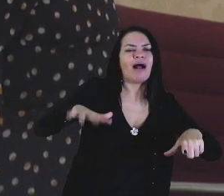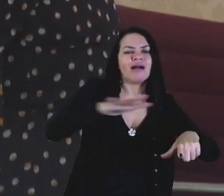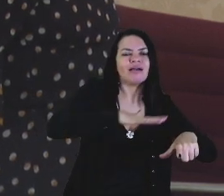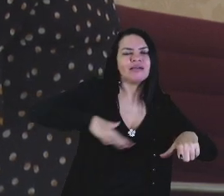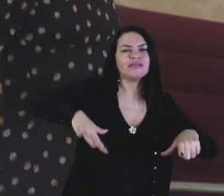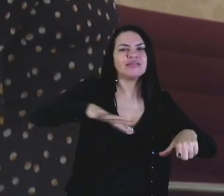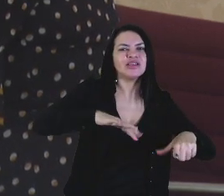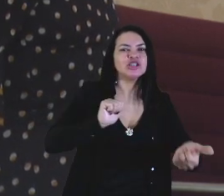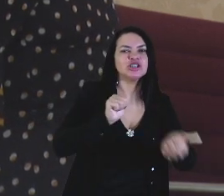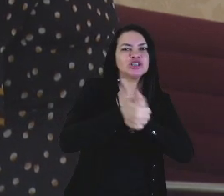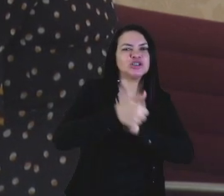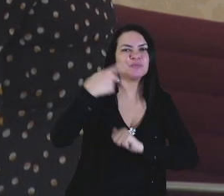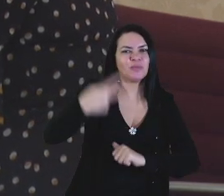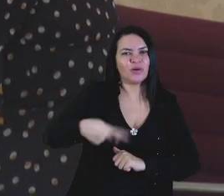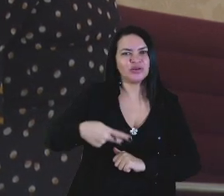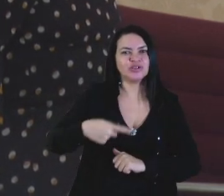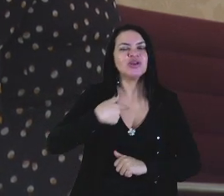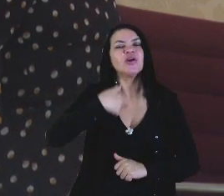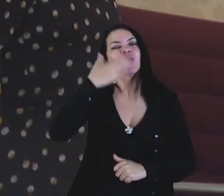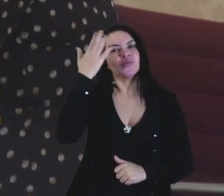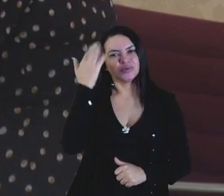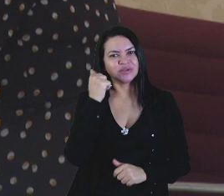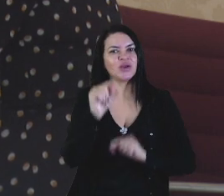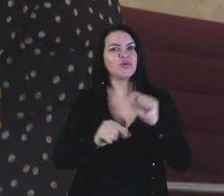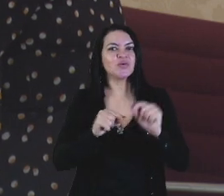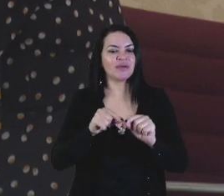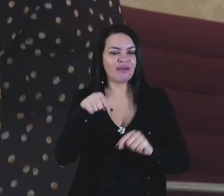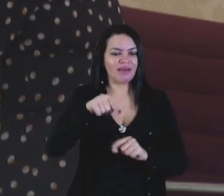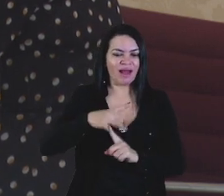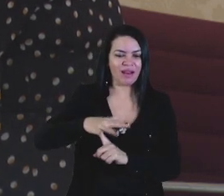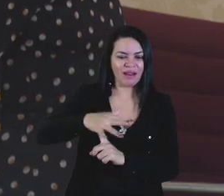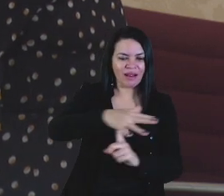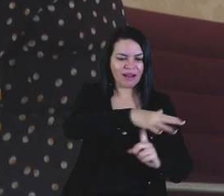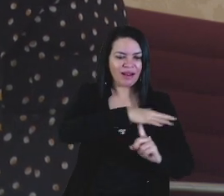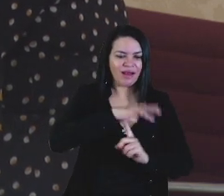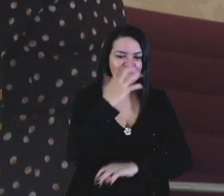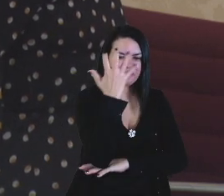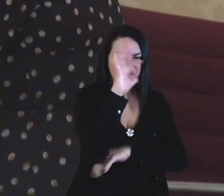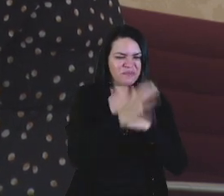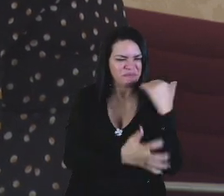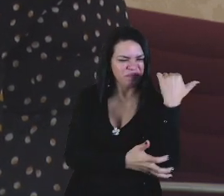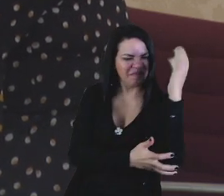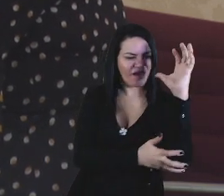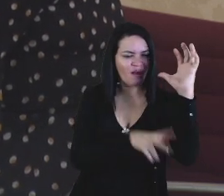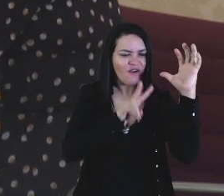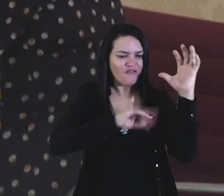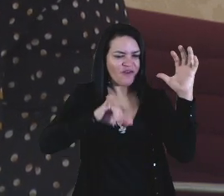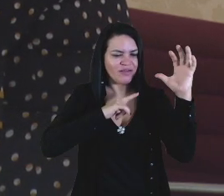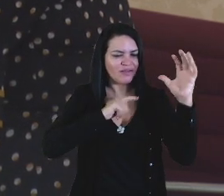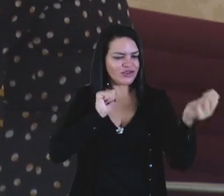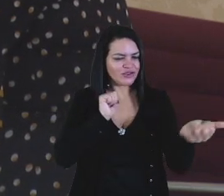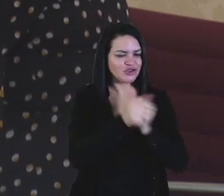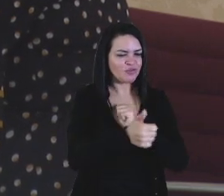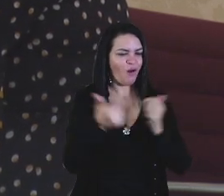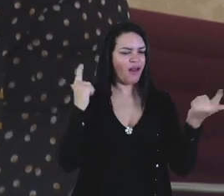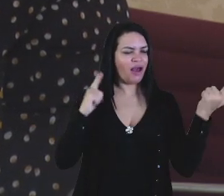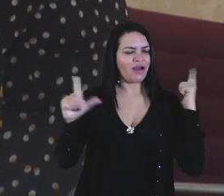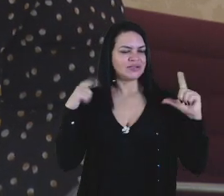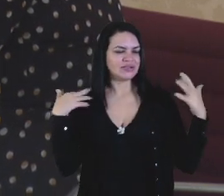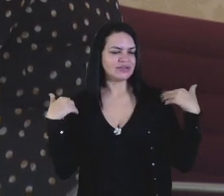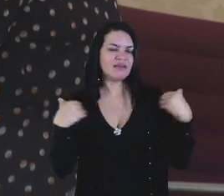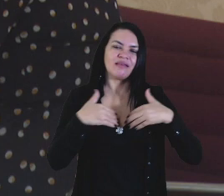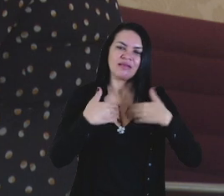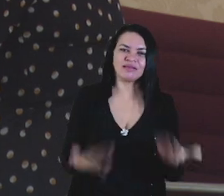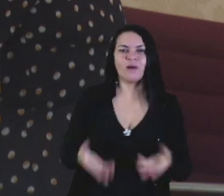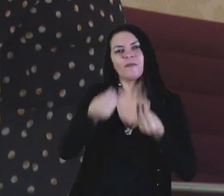esse parque, essa praça ambiental, ela vai atender, vai ter esporte, vai ter lazer. Então, muito